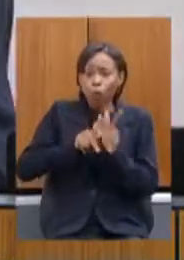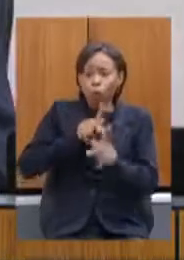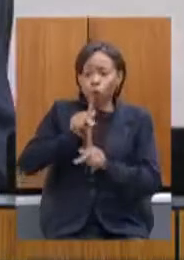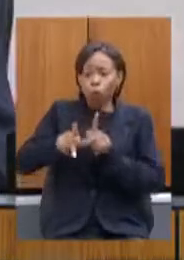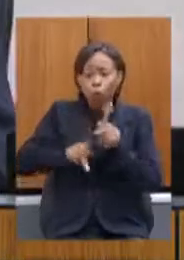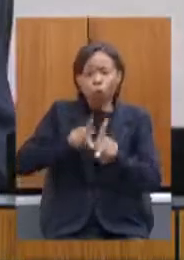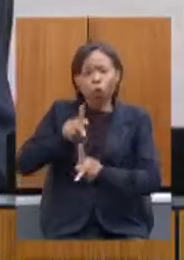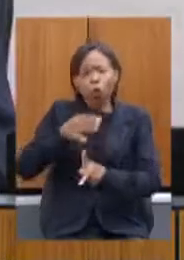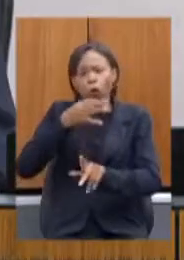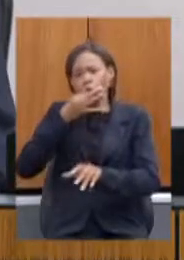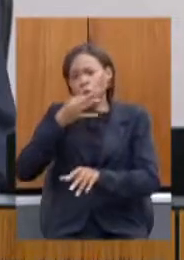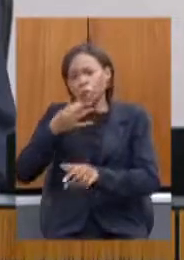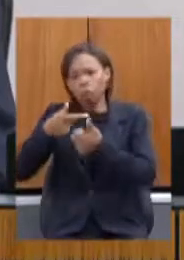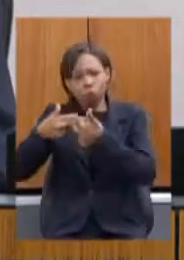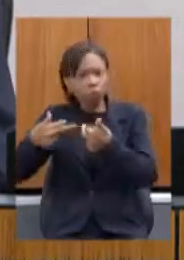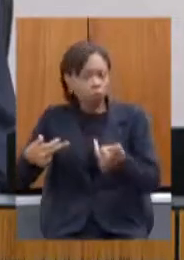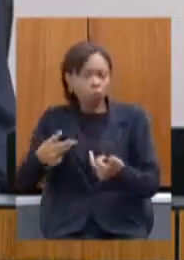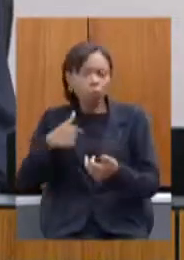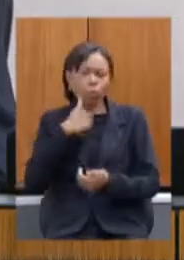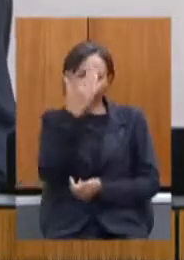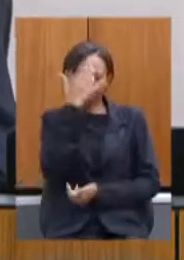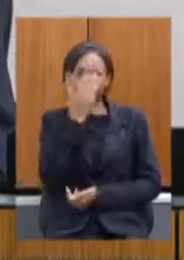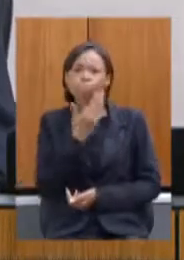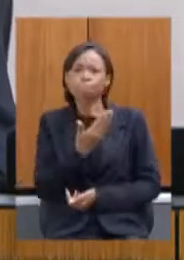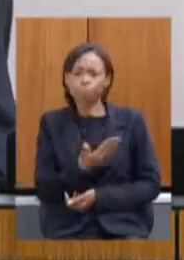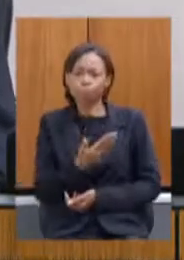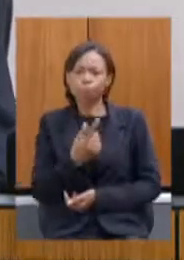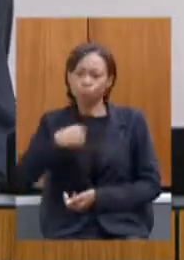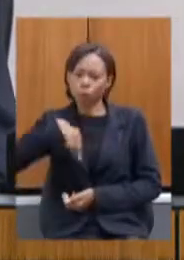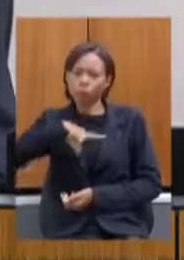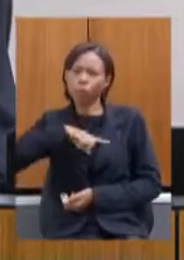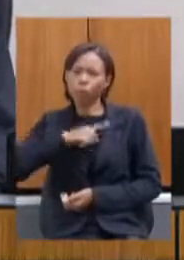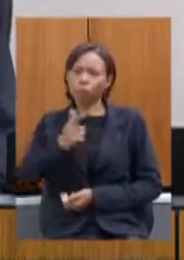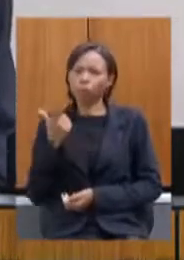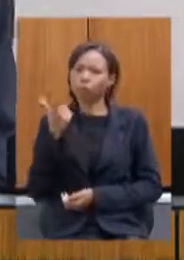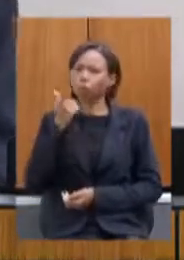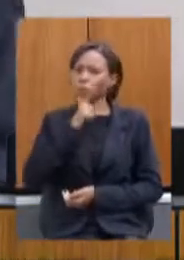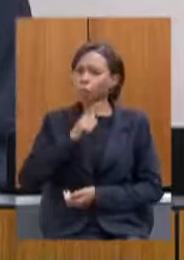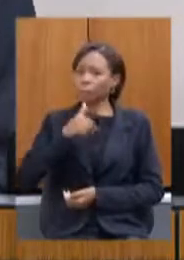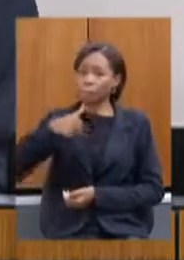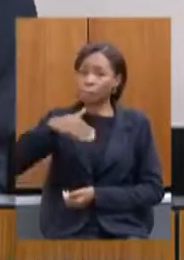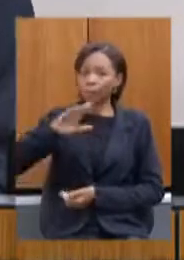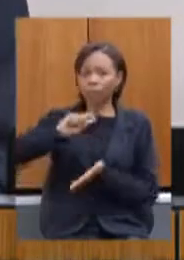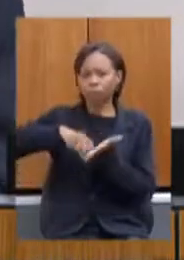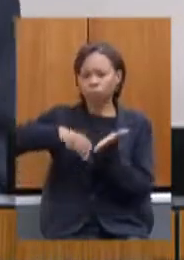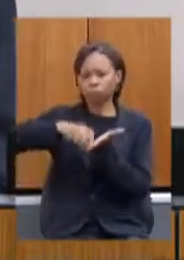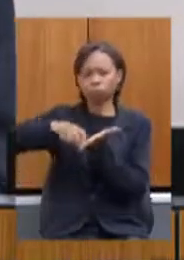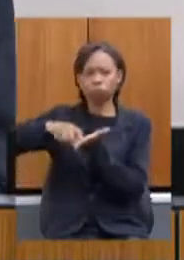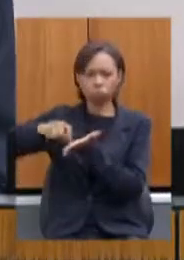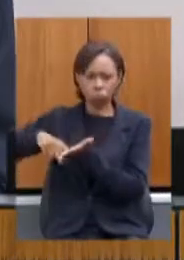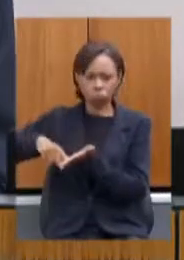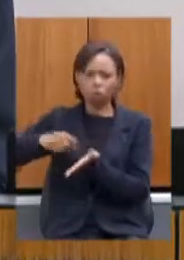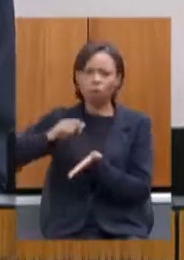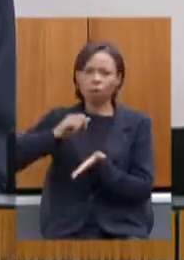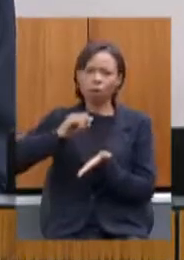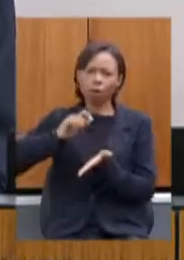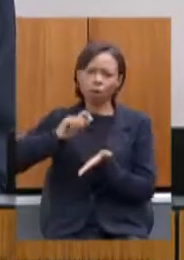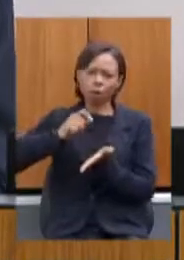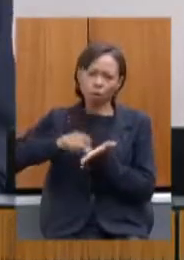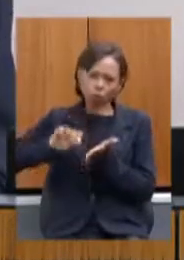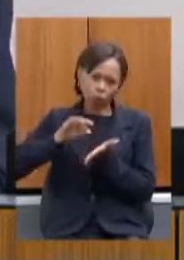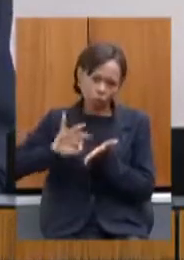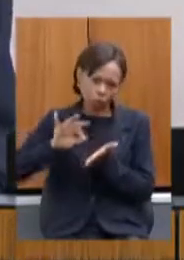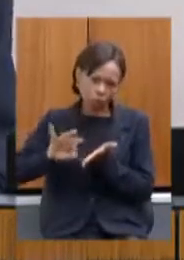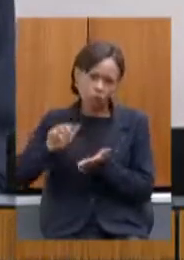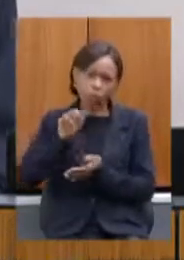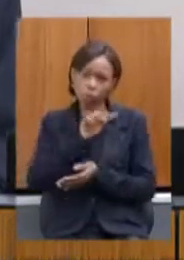com certeza assim nós conseguiríamos com certeza mais assinaturas aqui uma vez que o senhor como membro do